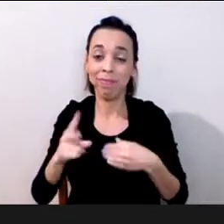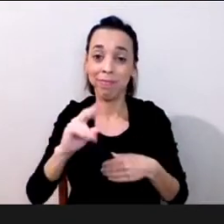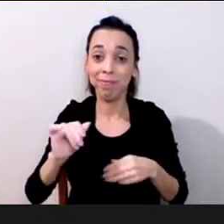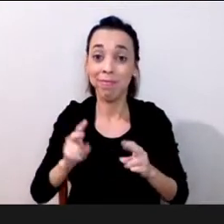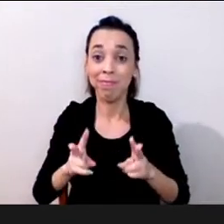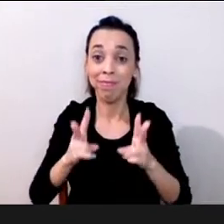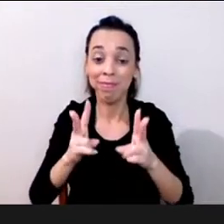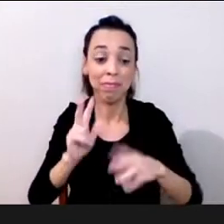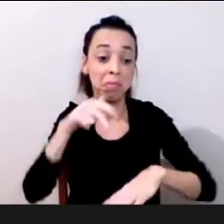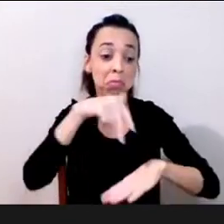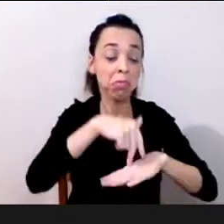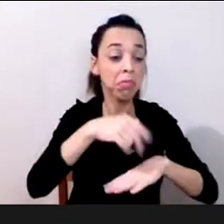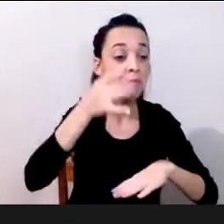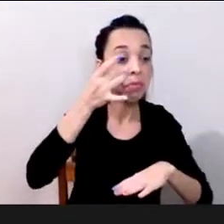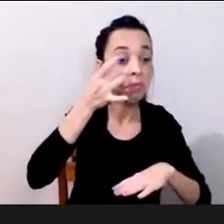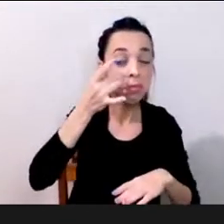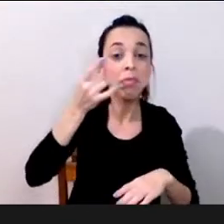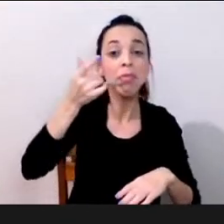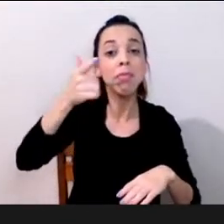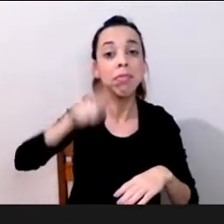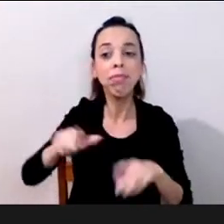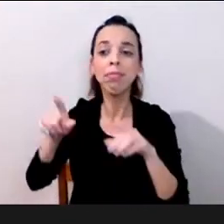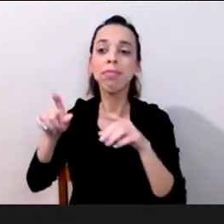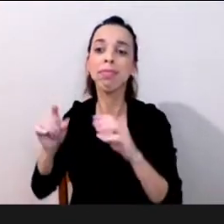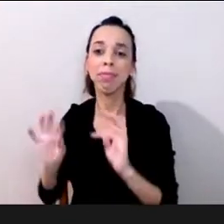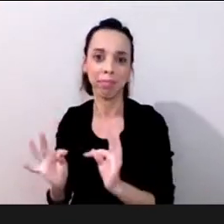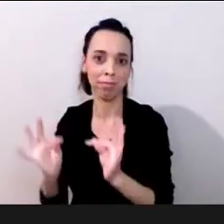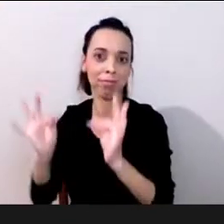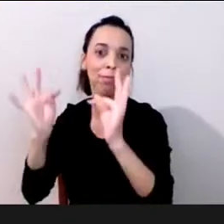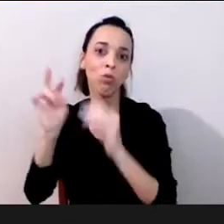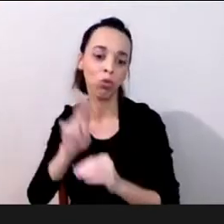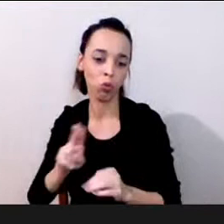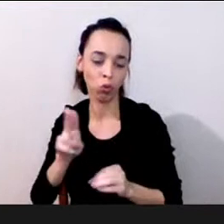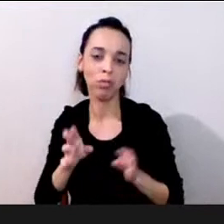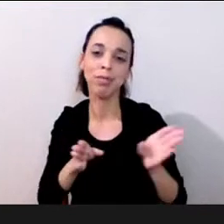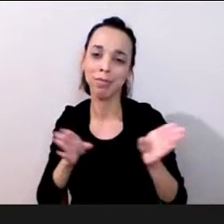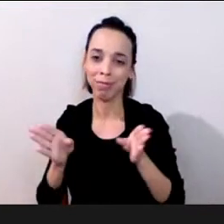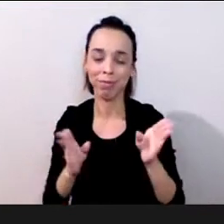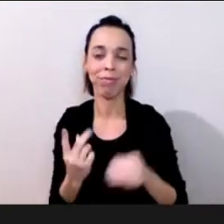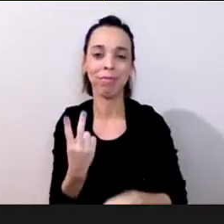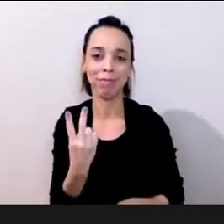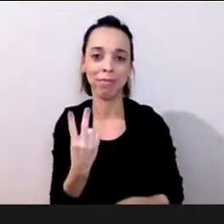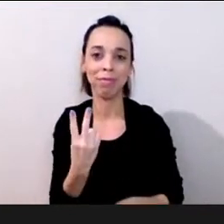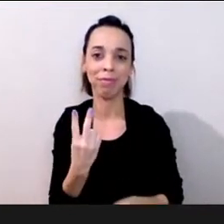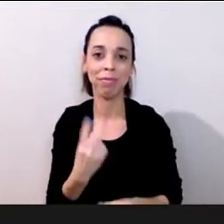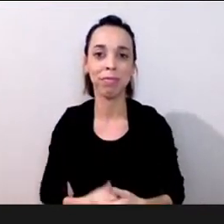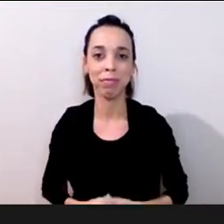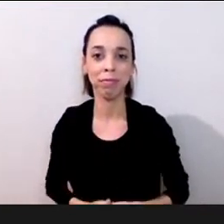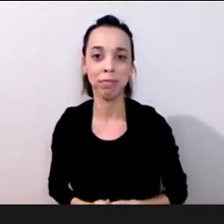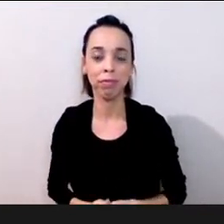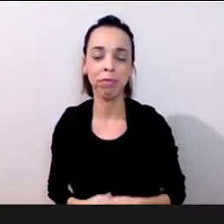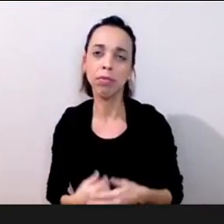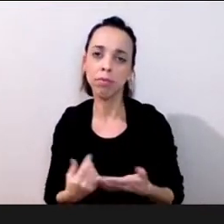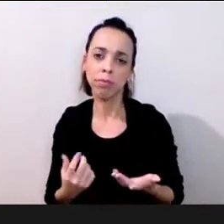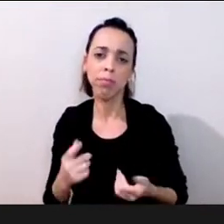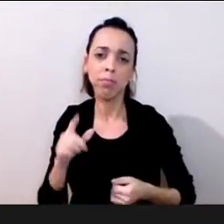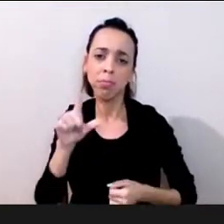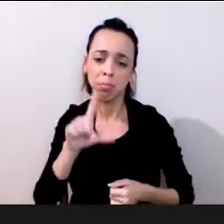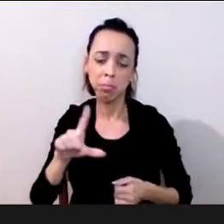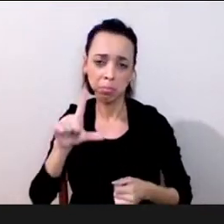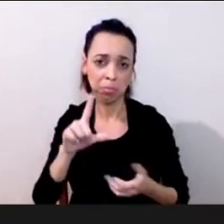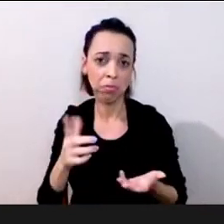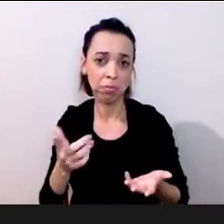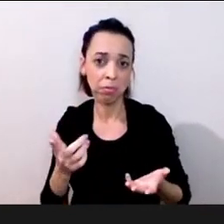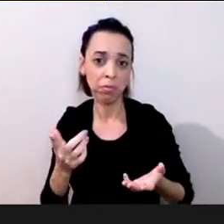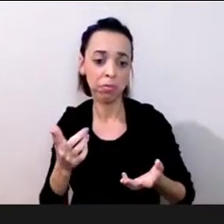online e o analógico vou supor né que claro que quando a gente volta pro presencial a gente tem um